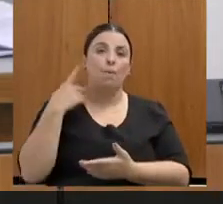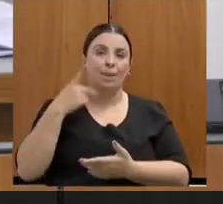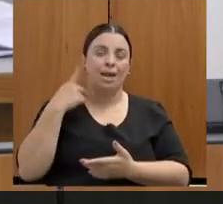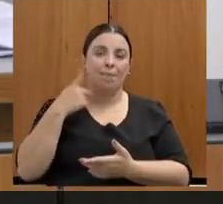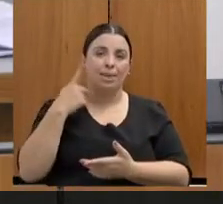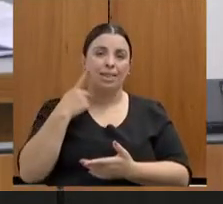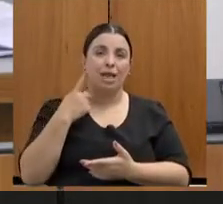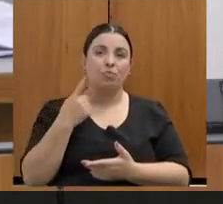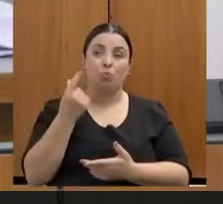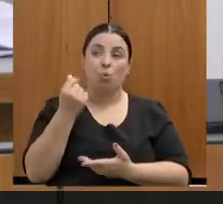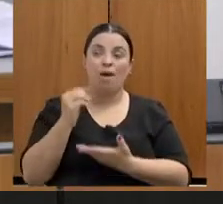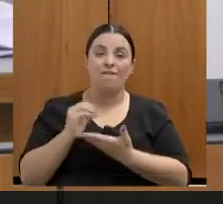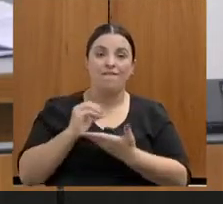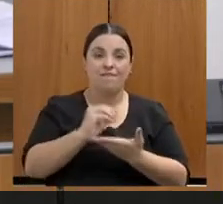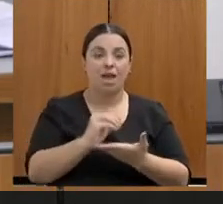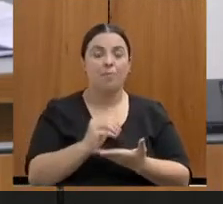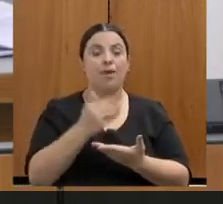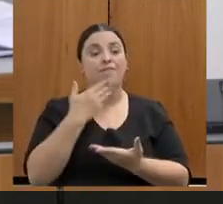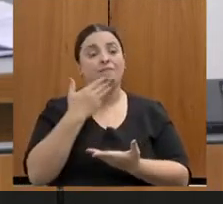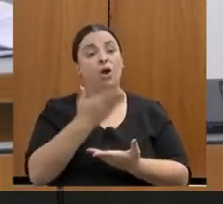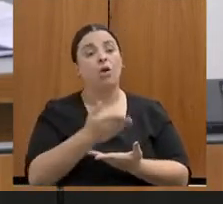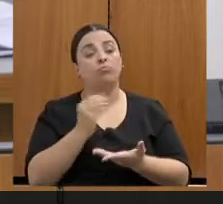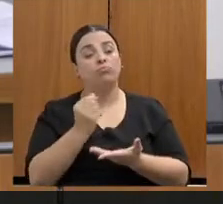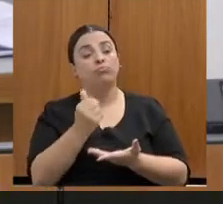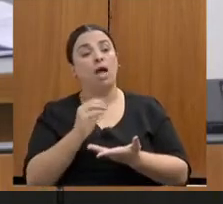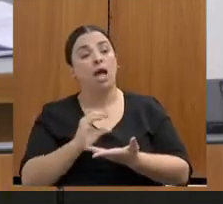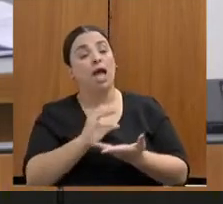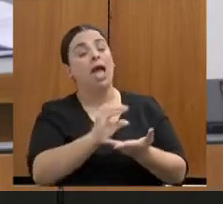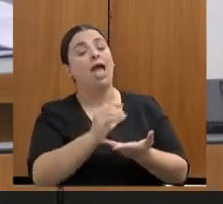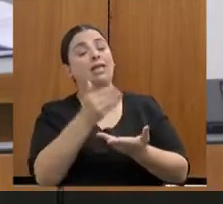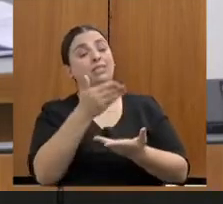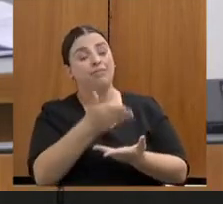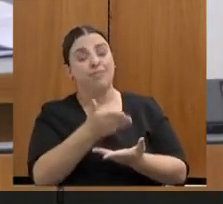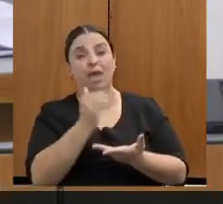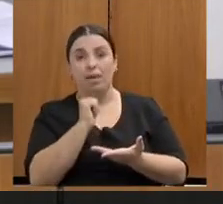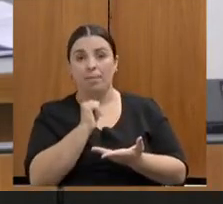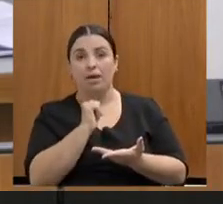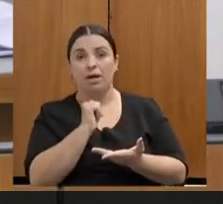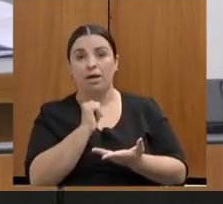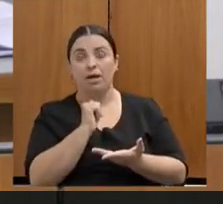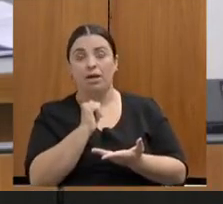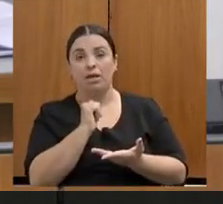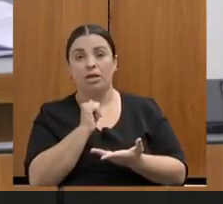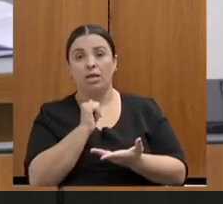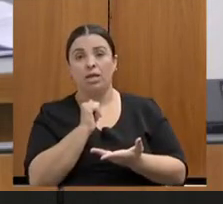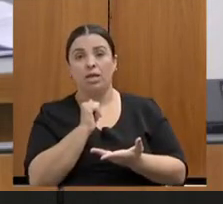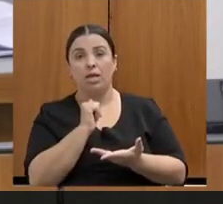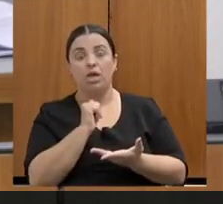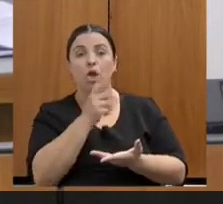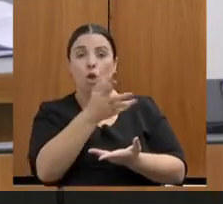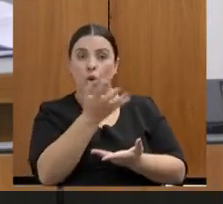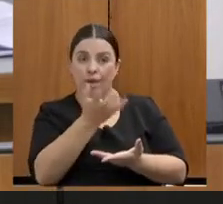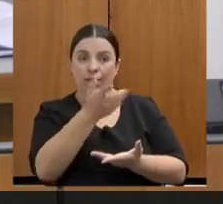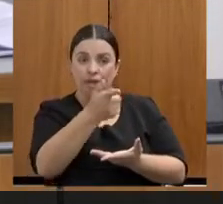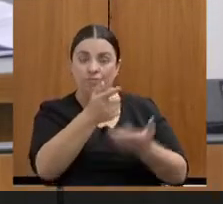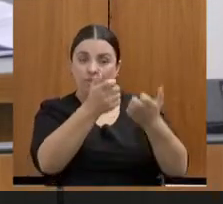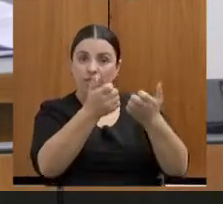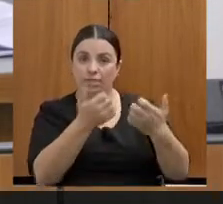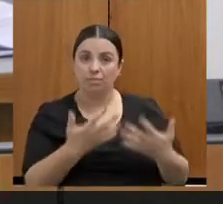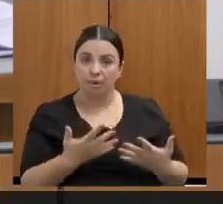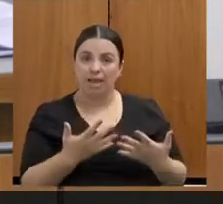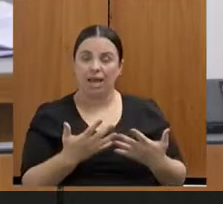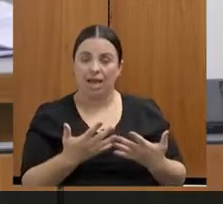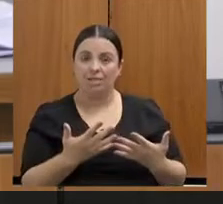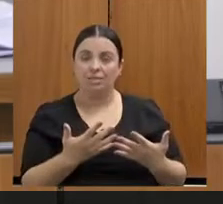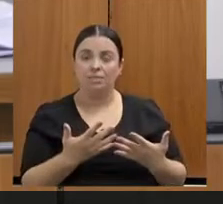gente, dizendo assim, olha, eu gostaria que essa verba, eu gostaria que você me falasse, foi para a nossa assessoria, que faz as